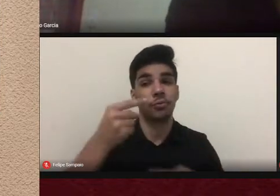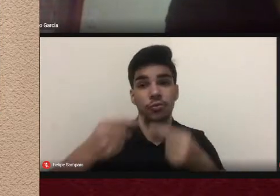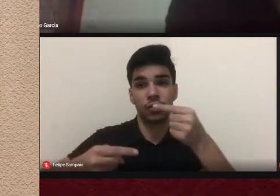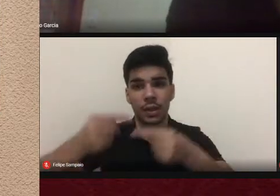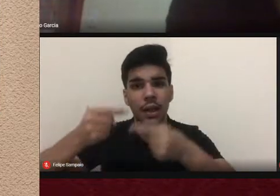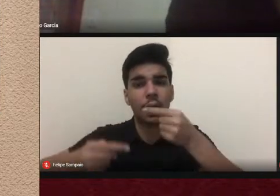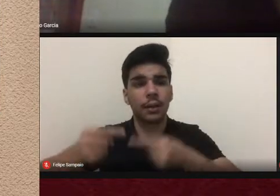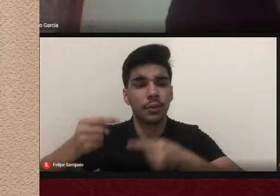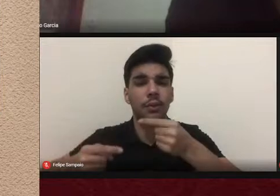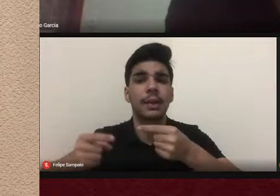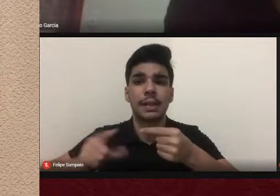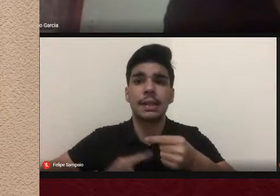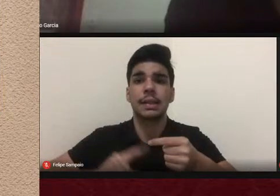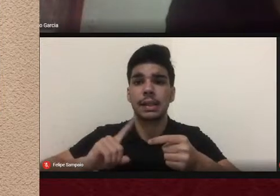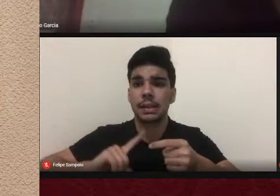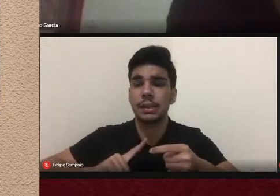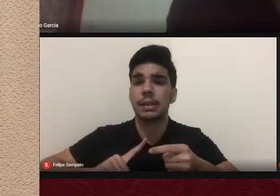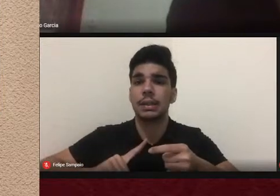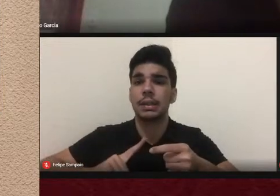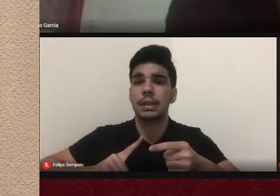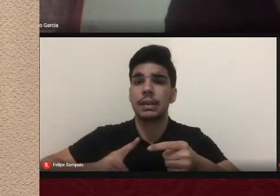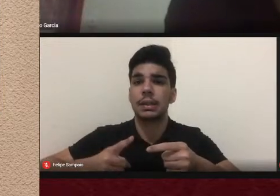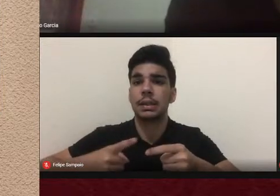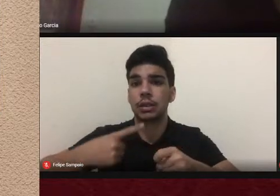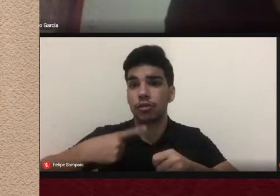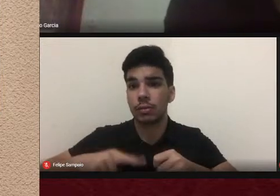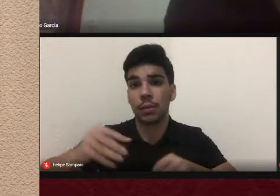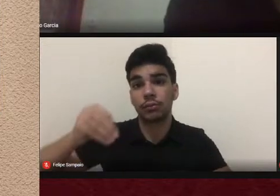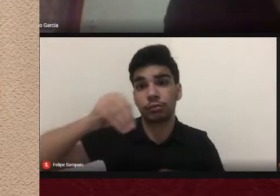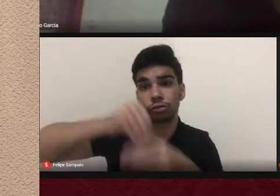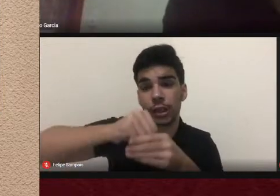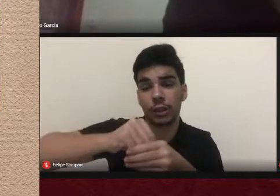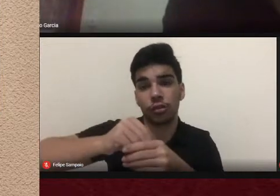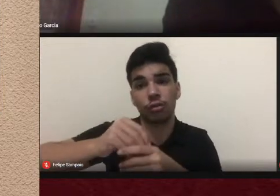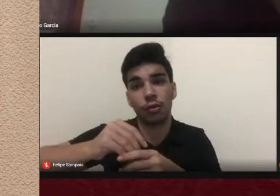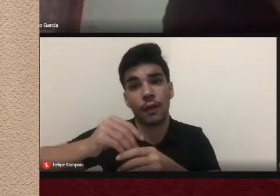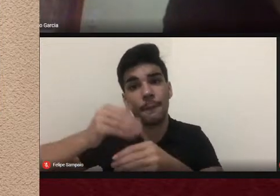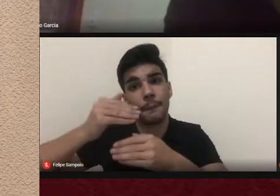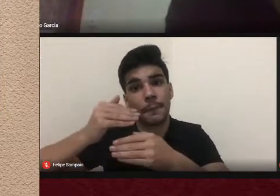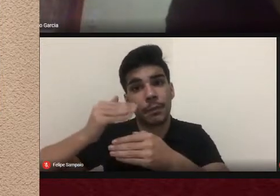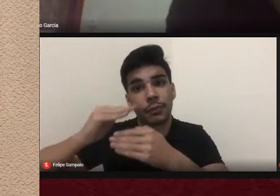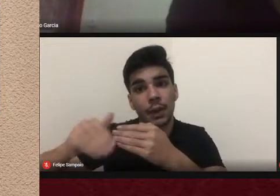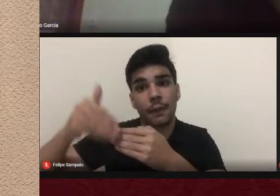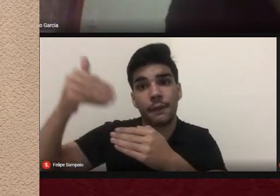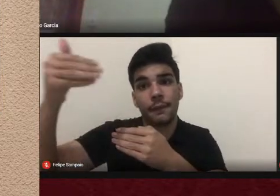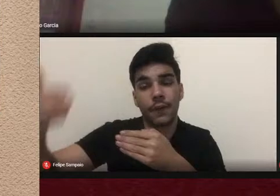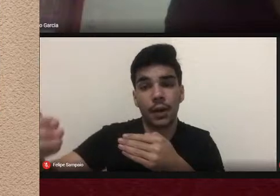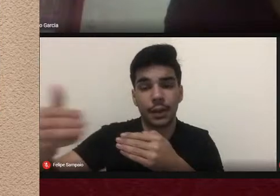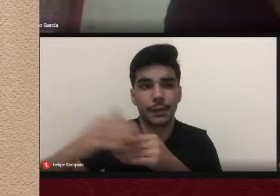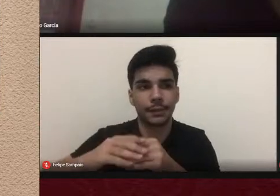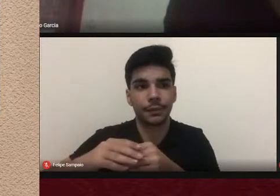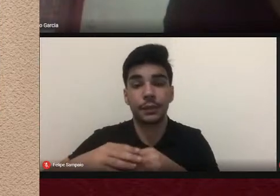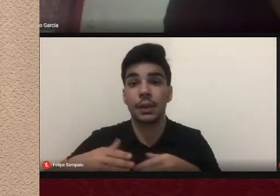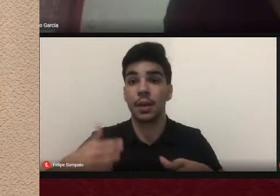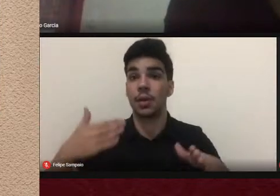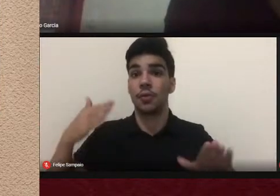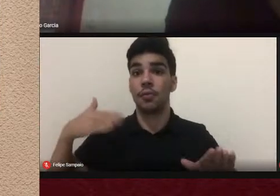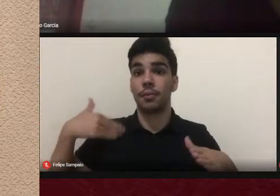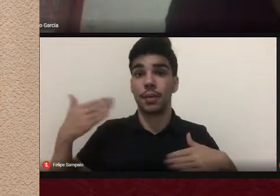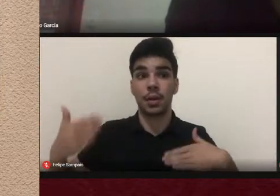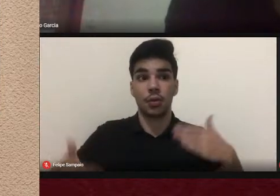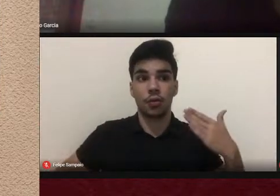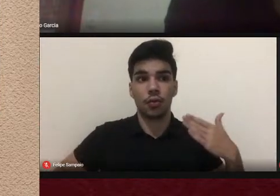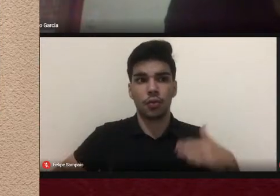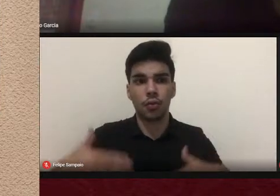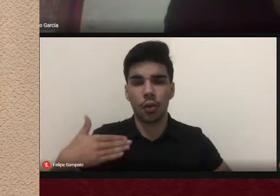essa discussão dentro e fora da academia a história do corpo em si onde se insere a minha pesquisa onde se insere o meu campo um tanto